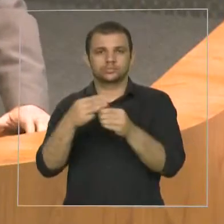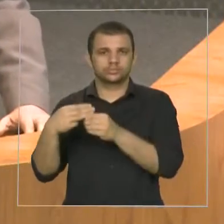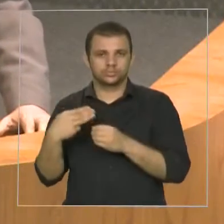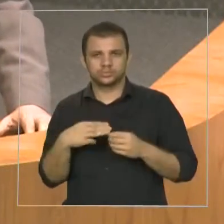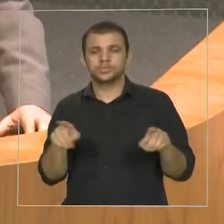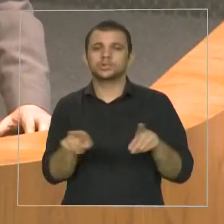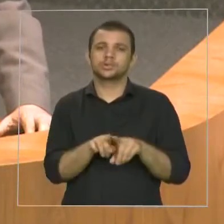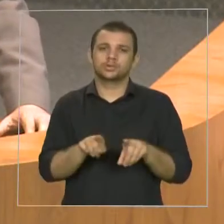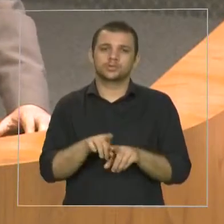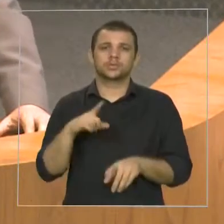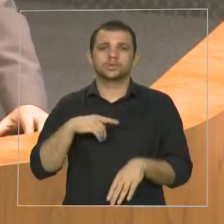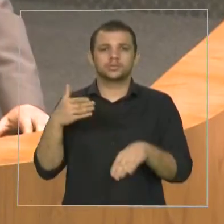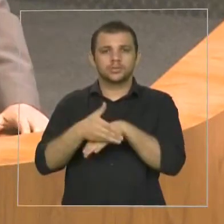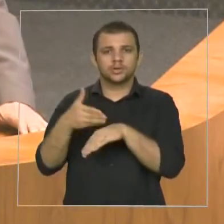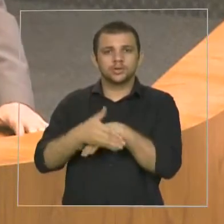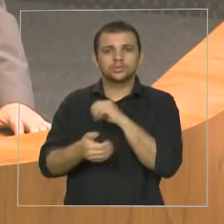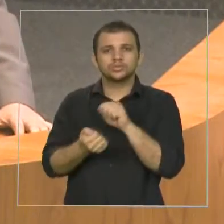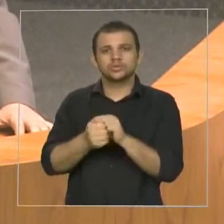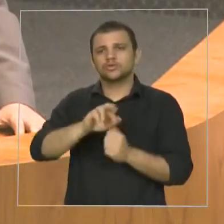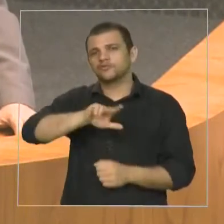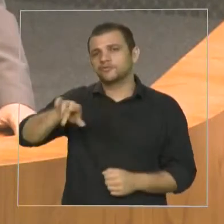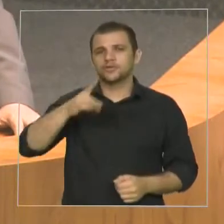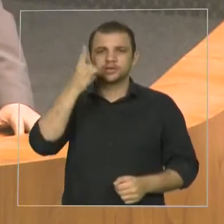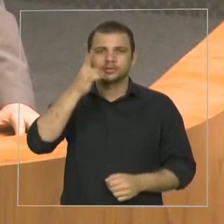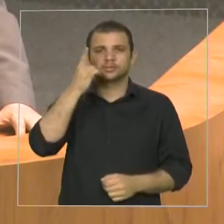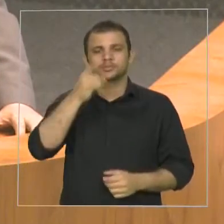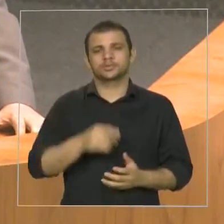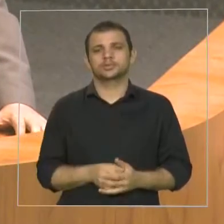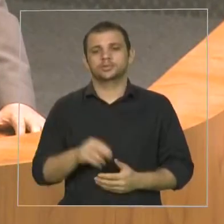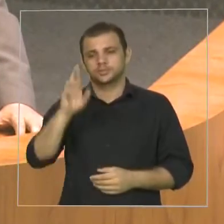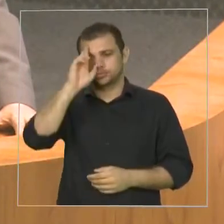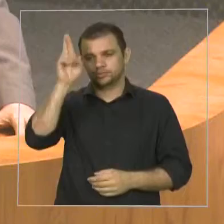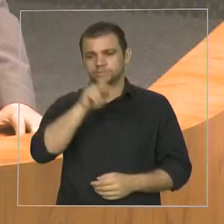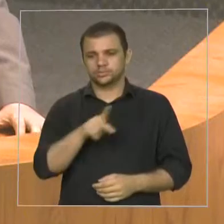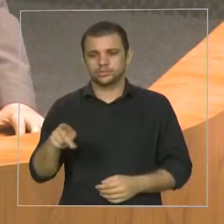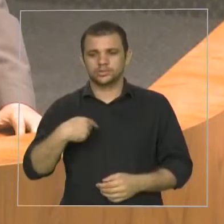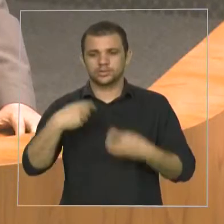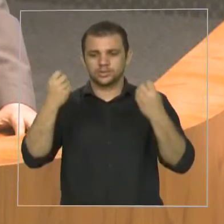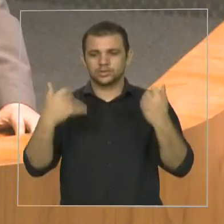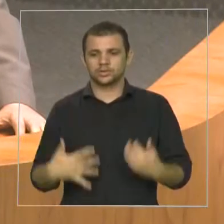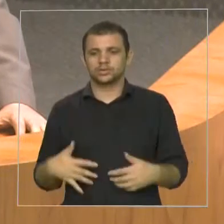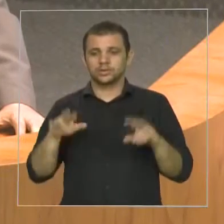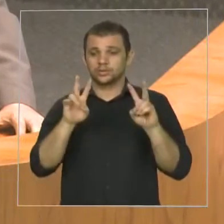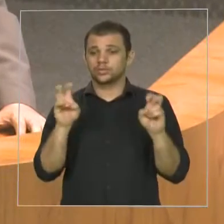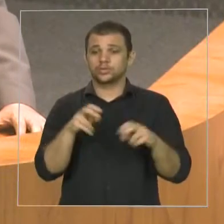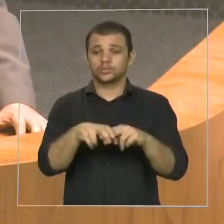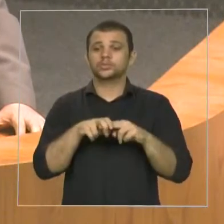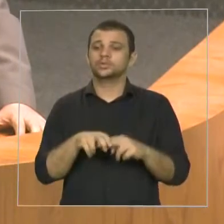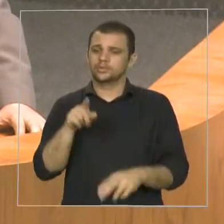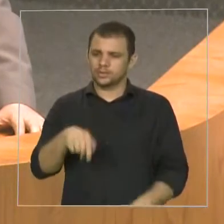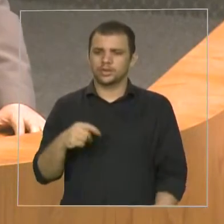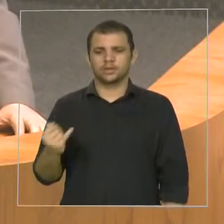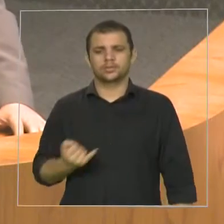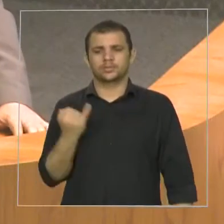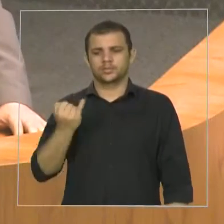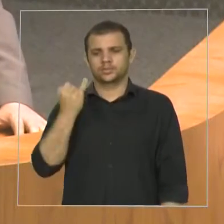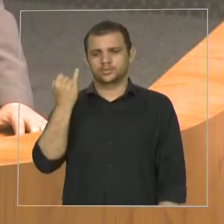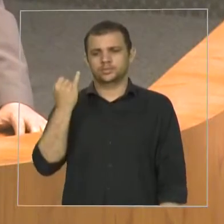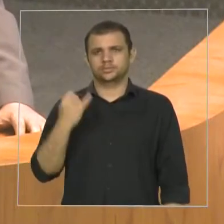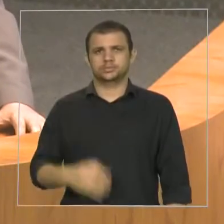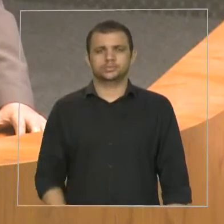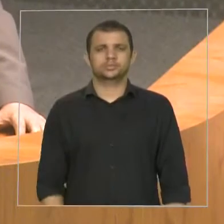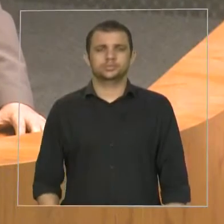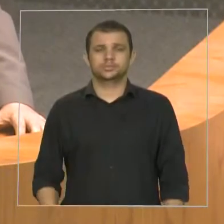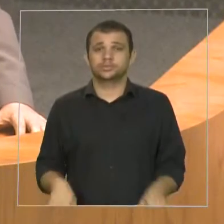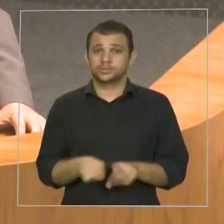de vários colegas parlamentares. Sr. Presidente, eu destaco esse assunto como um ponto relevante. Espero